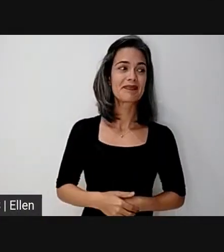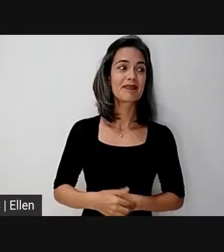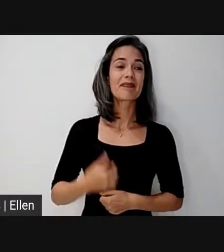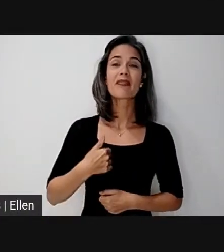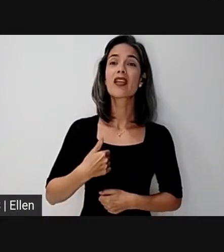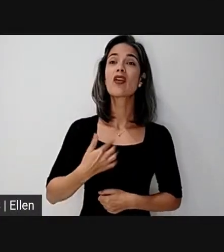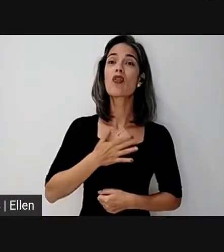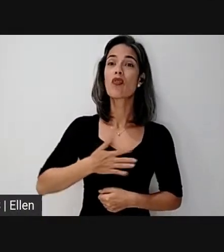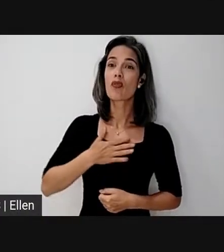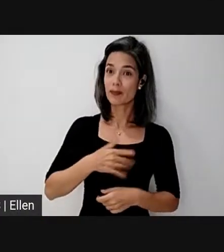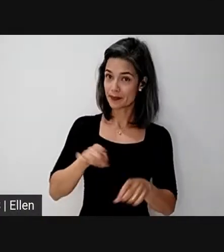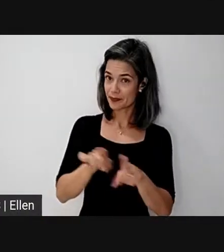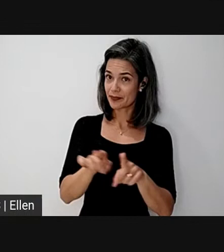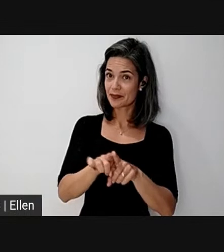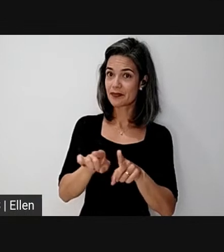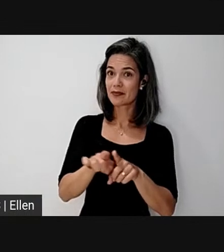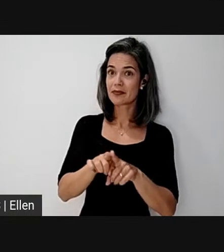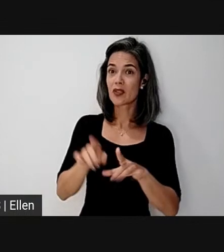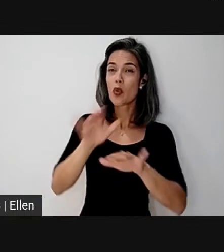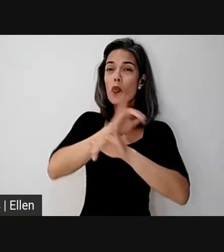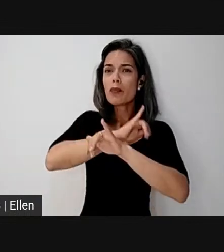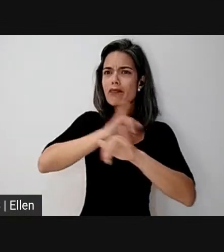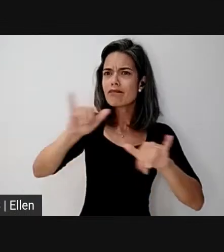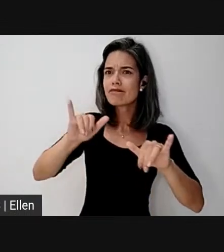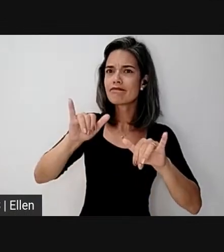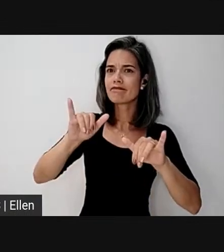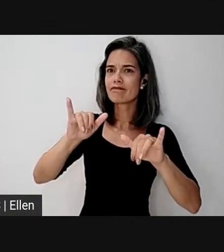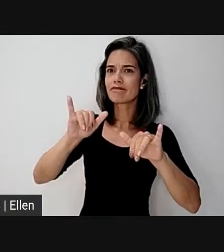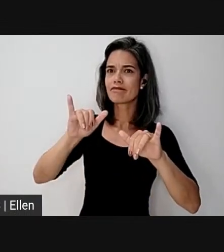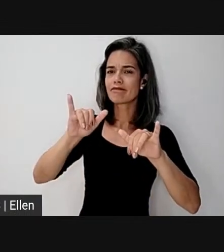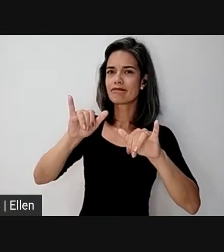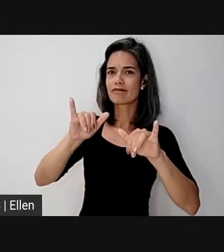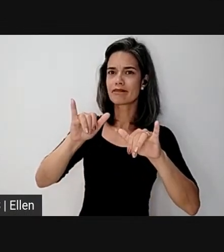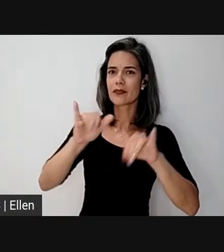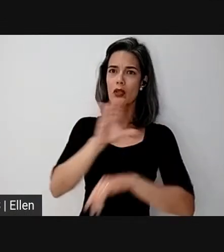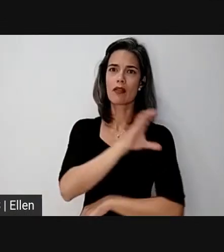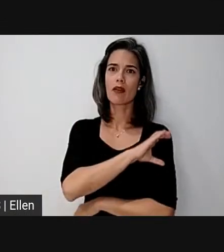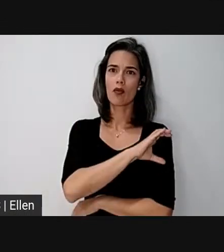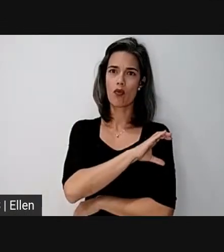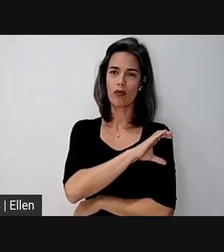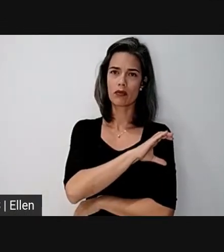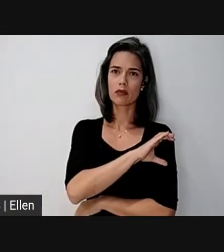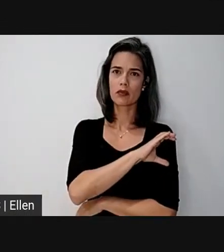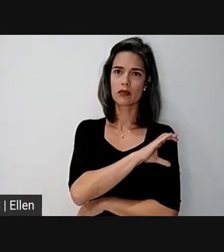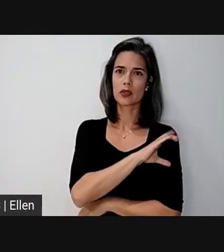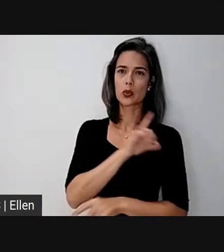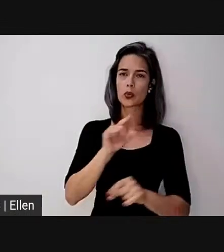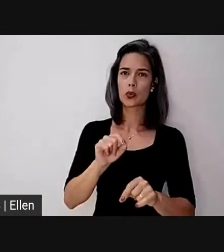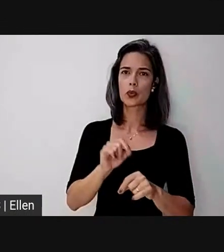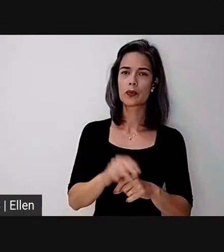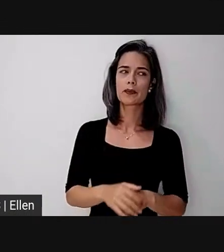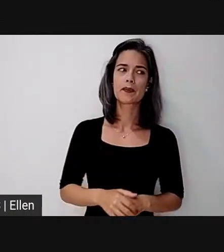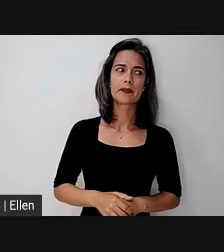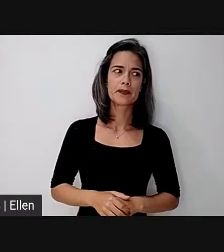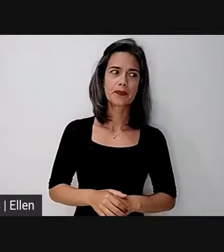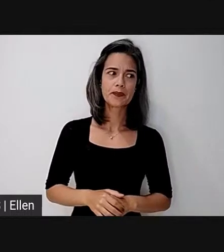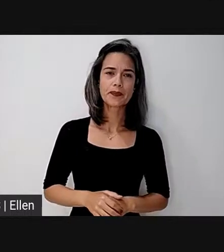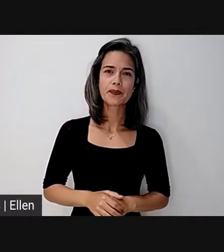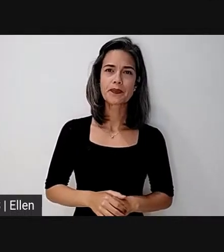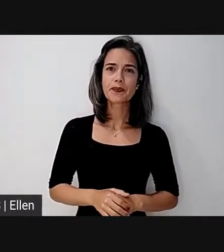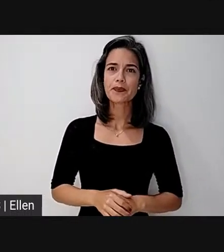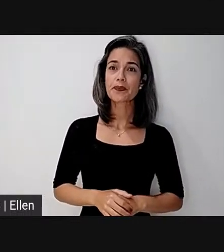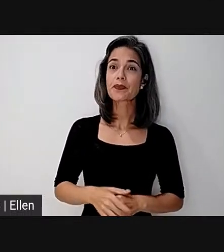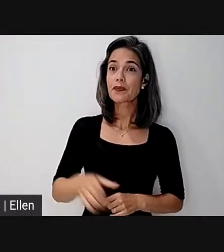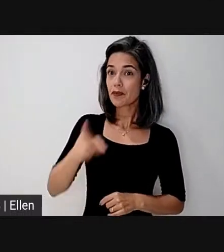de deixar um comunicado da coordenação de que vocês